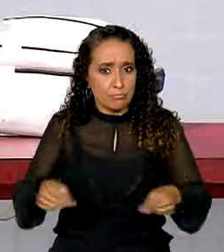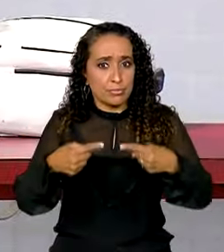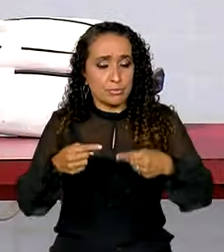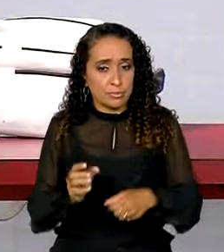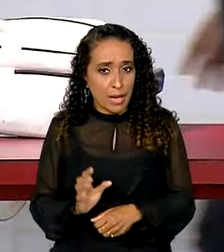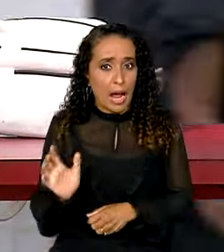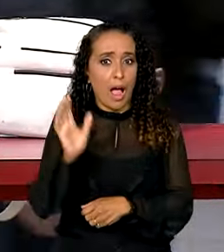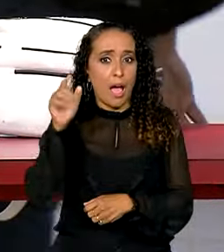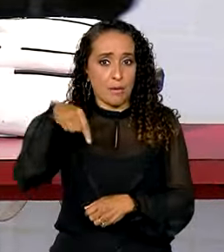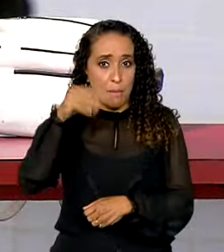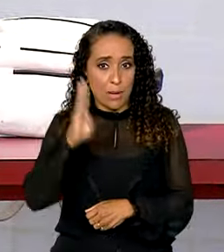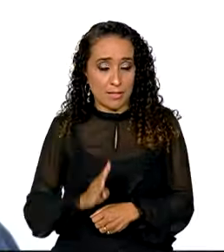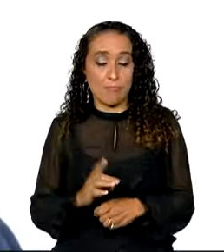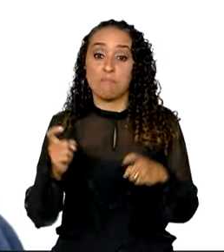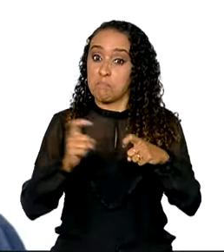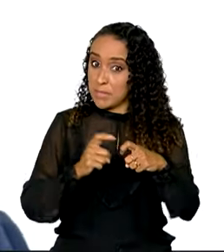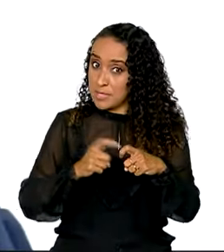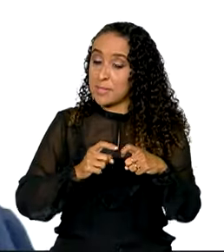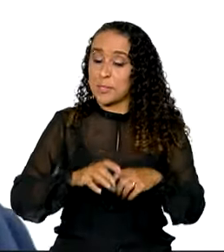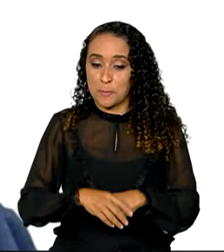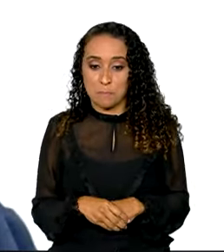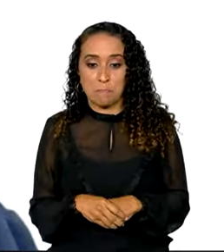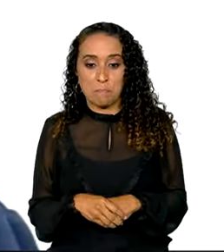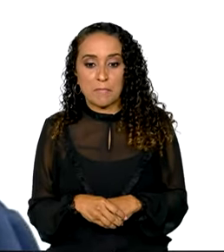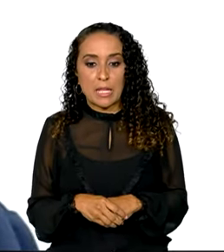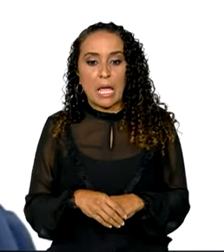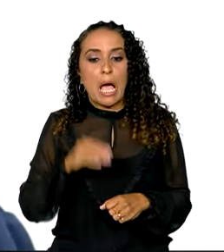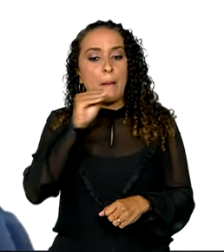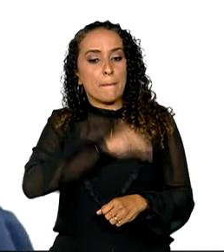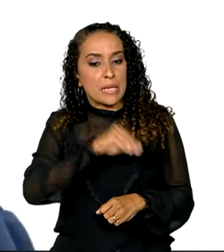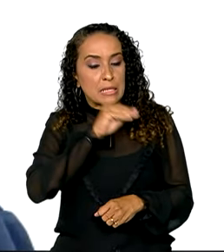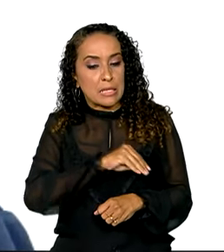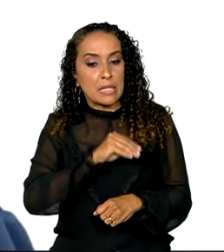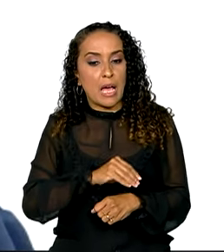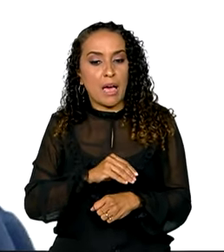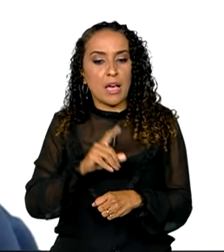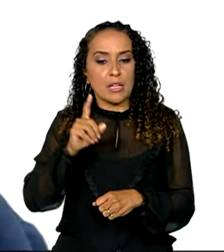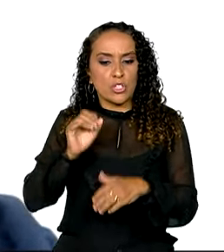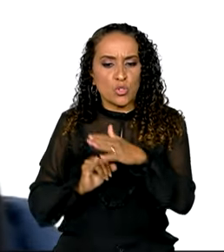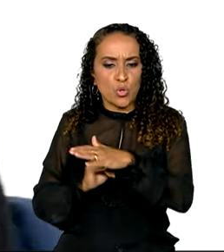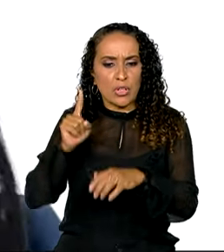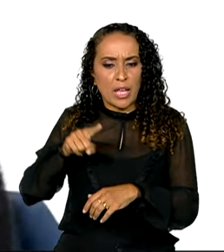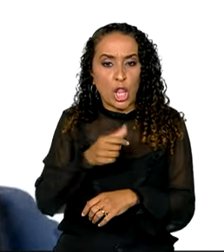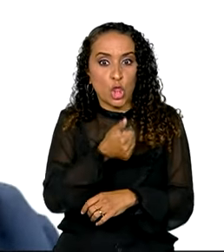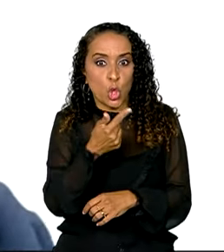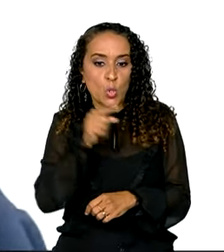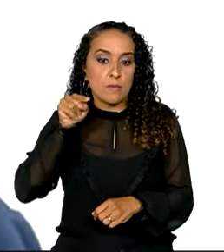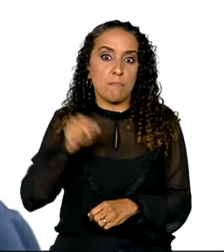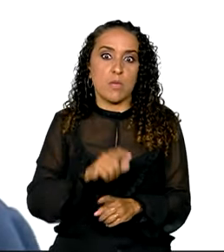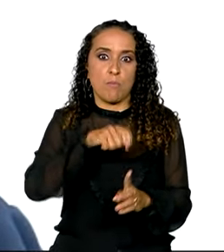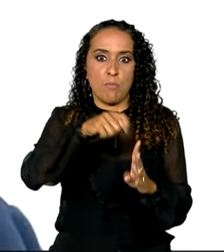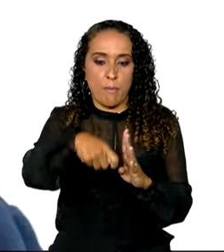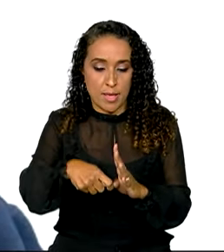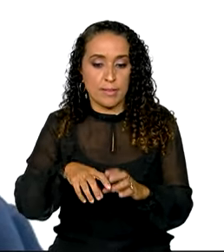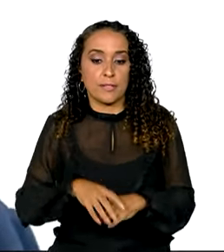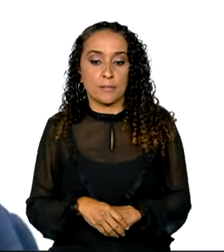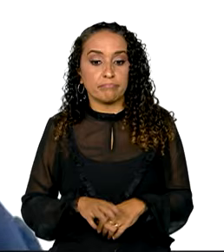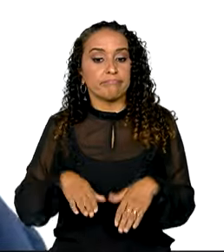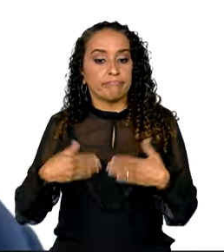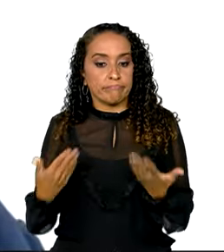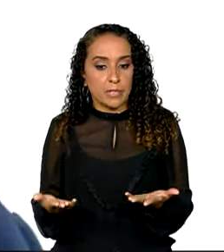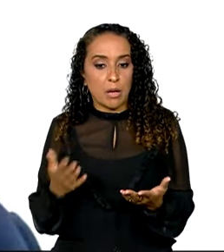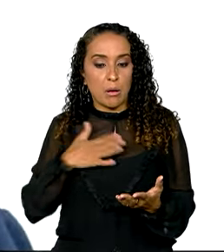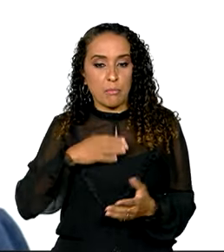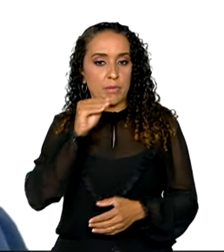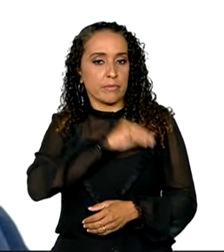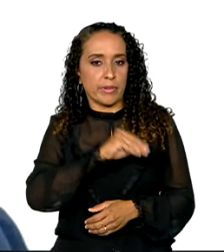caros no Brasil, Medicina. mensalidade no centro universitário, no Norte, custa 12 mil mensal. Então, a